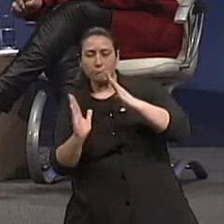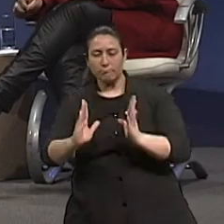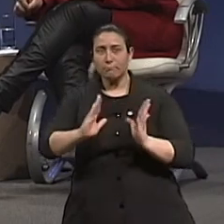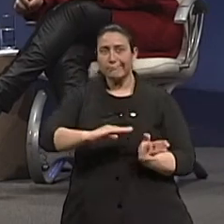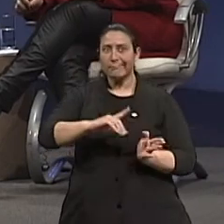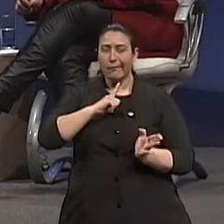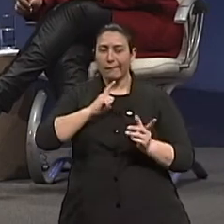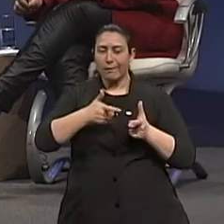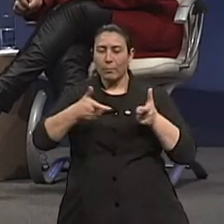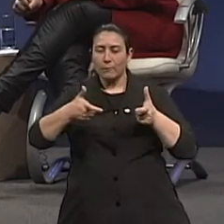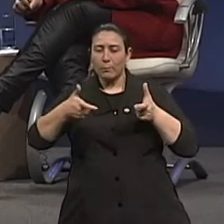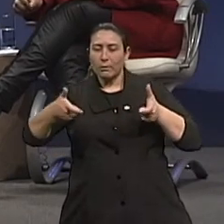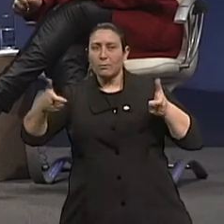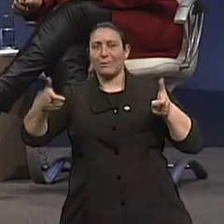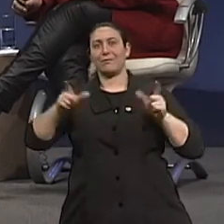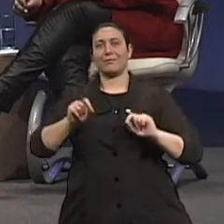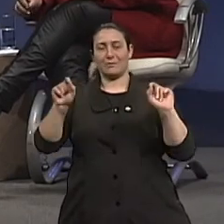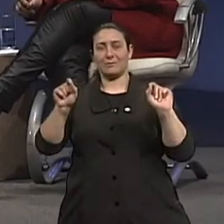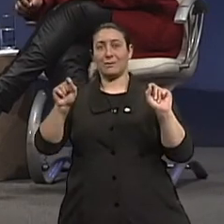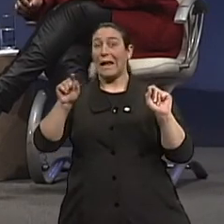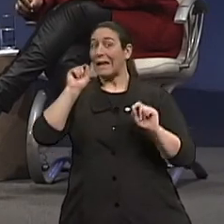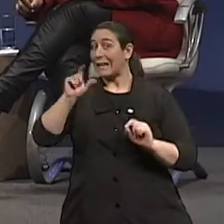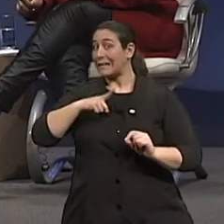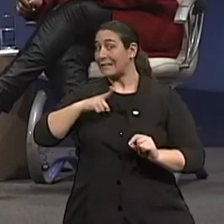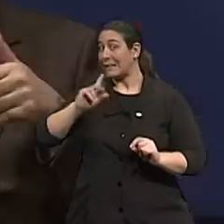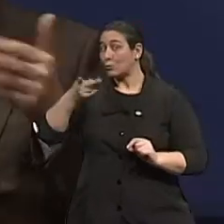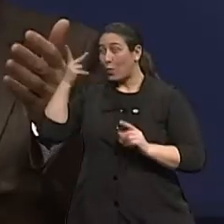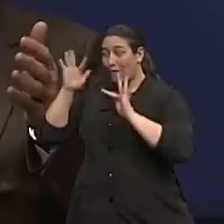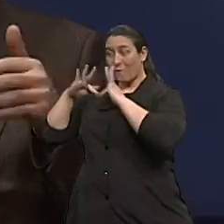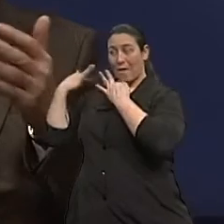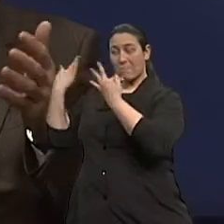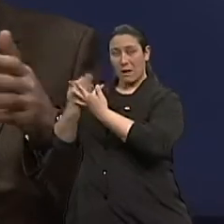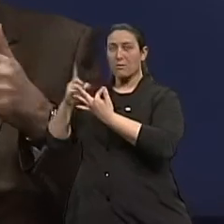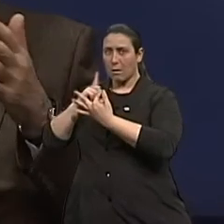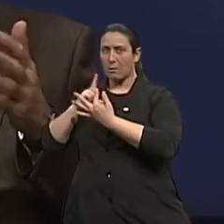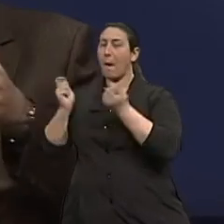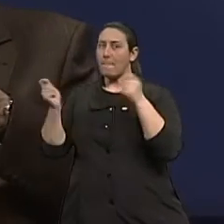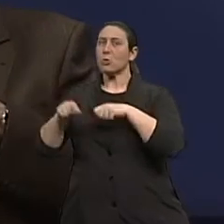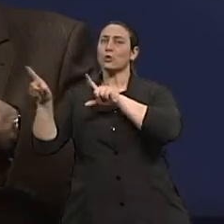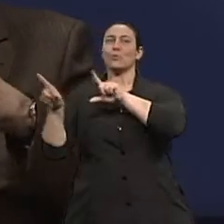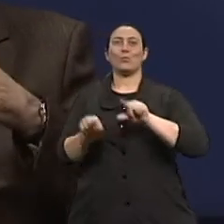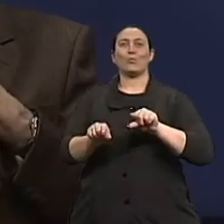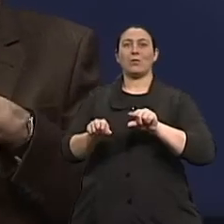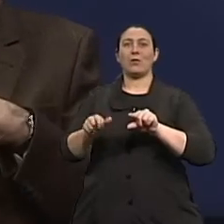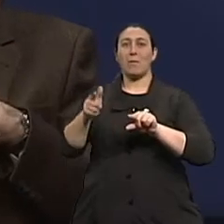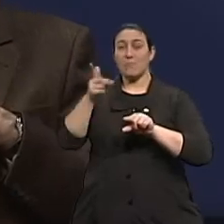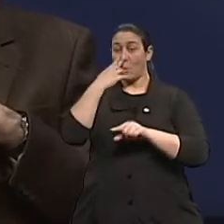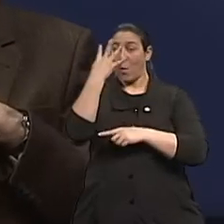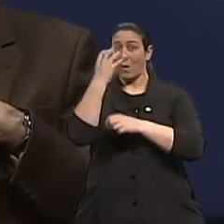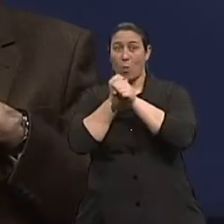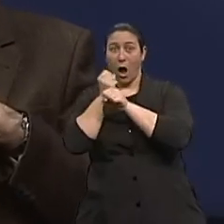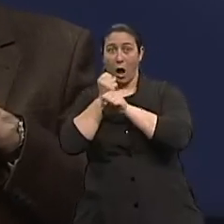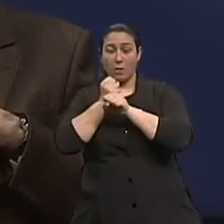Então, quem tem história familiar vai tornar isto mais frequente. Passando para 8, 10, 16, enfim. claro. Se tornando